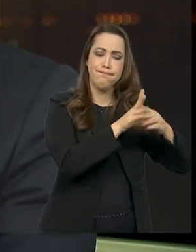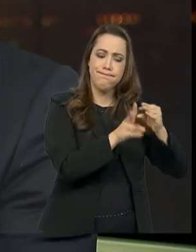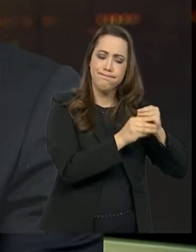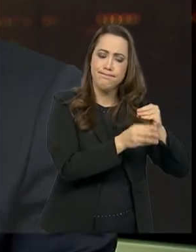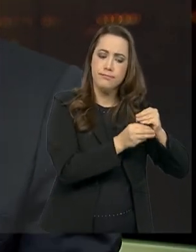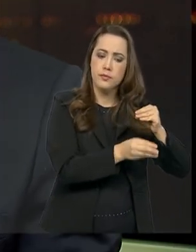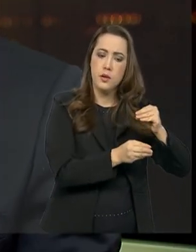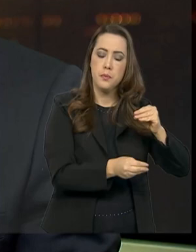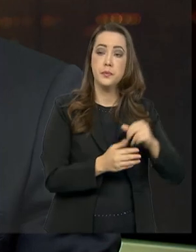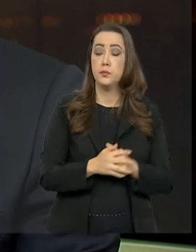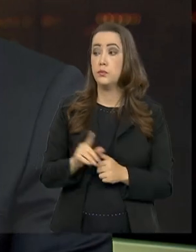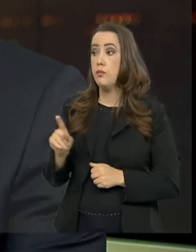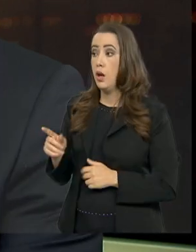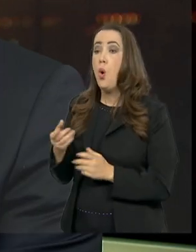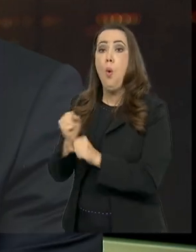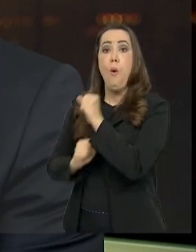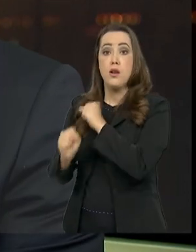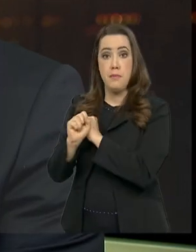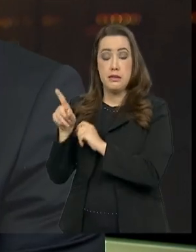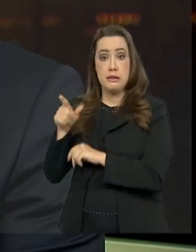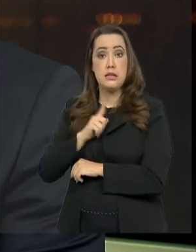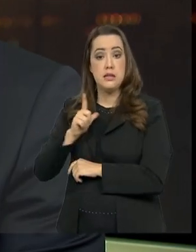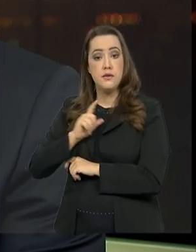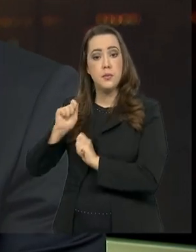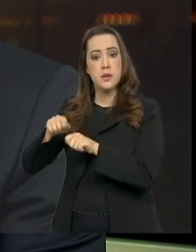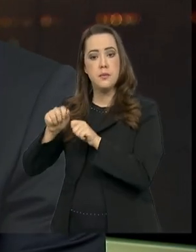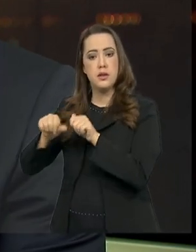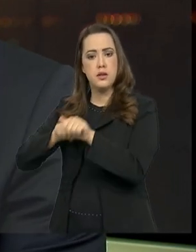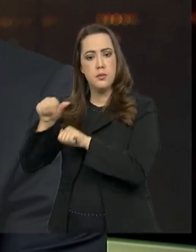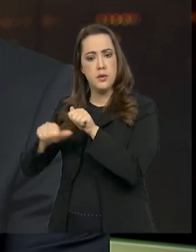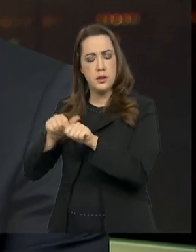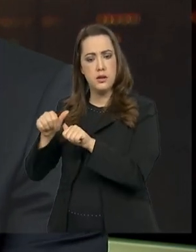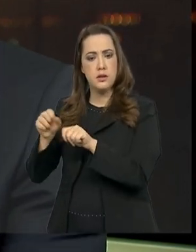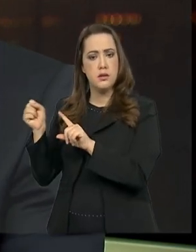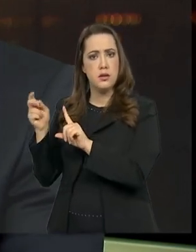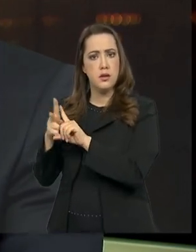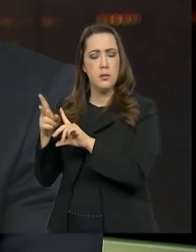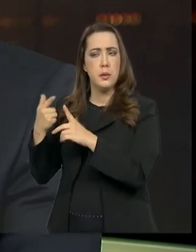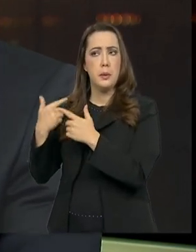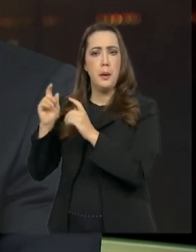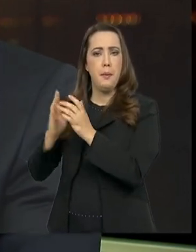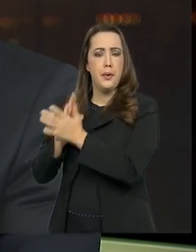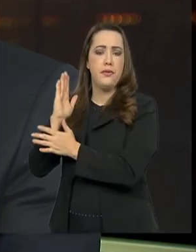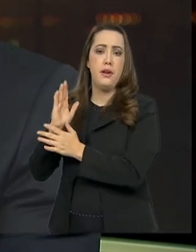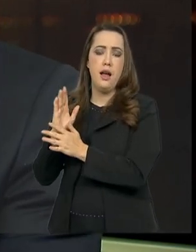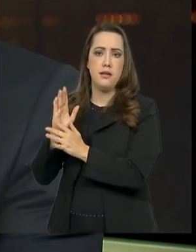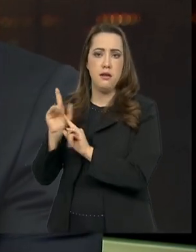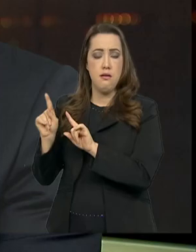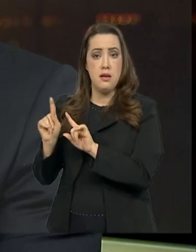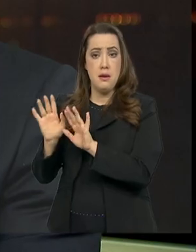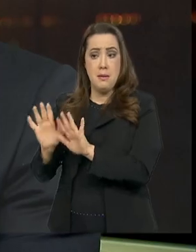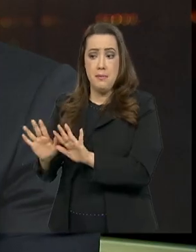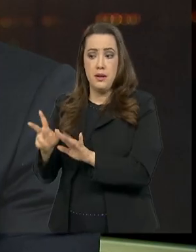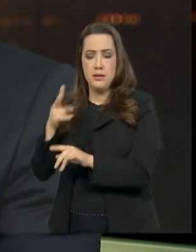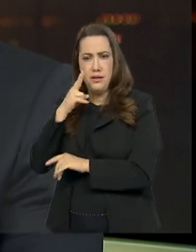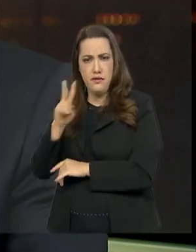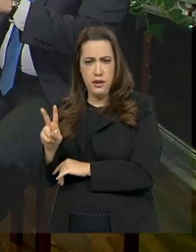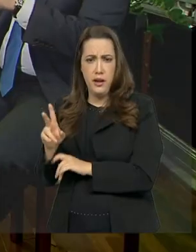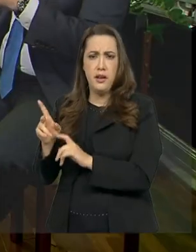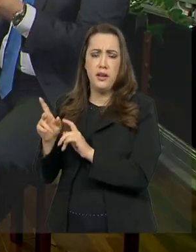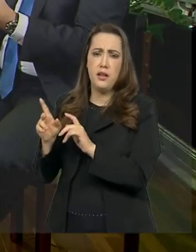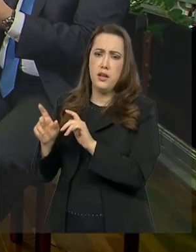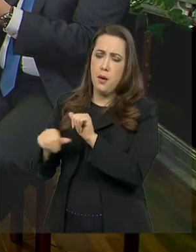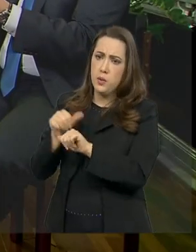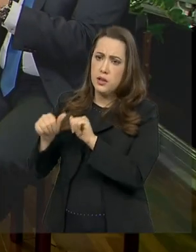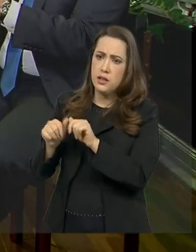sociedade repercutiu no Congresso Nacional e permitiu que a reforma fosse aprovada. O senhor considera que, em relação à reforma administrativa,